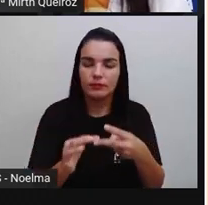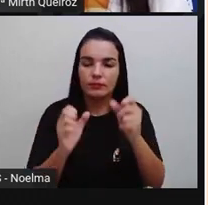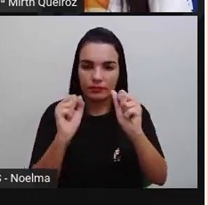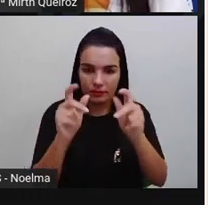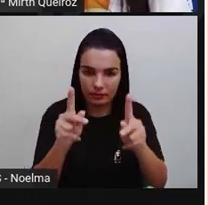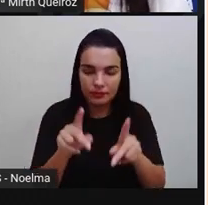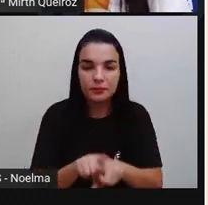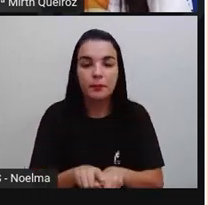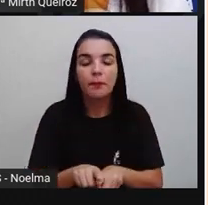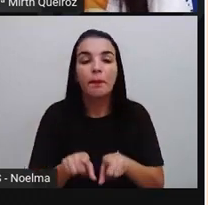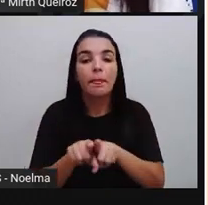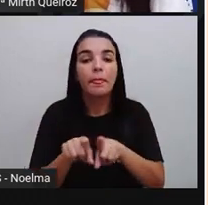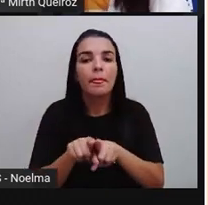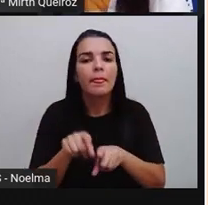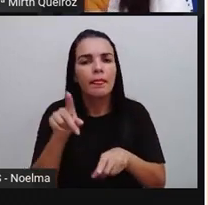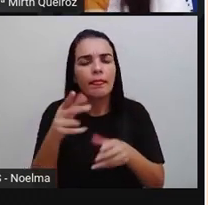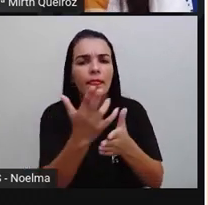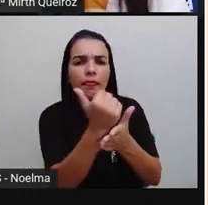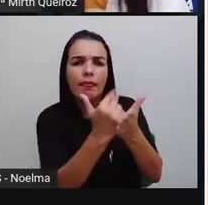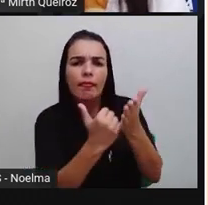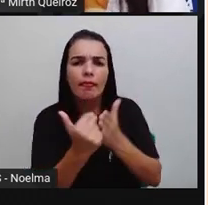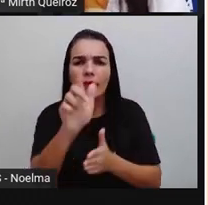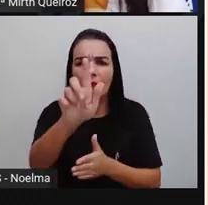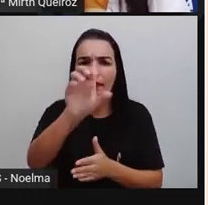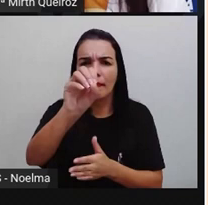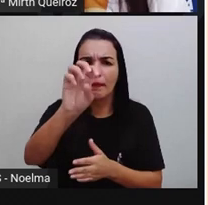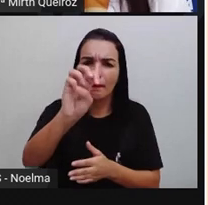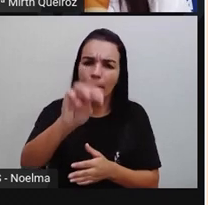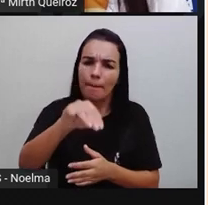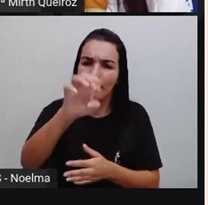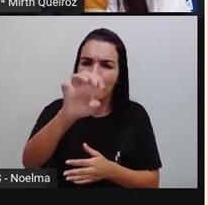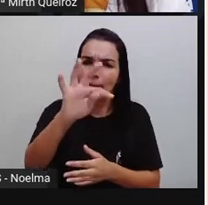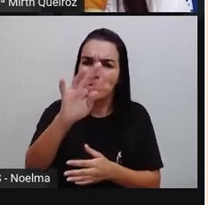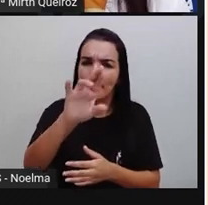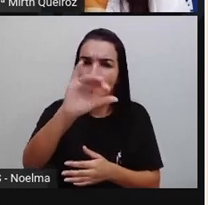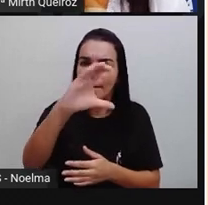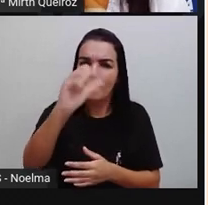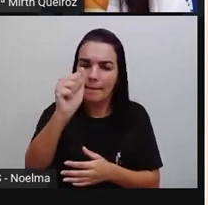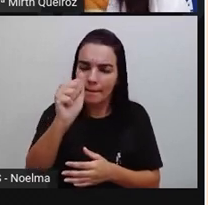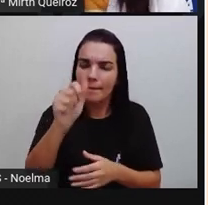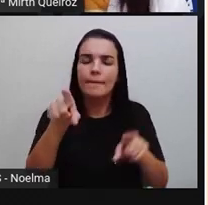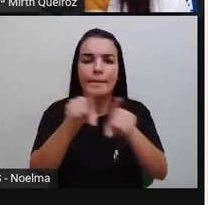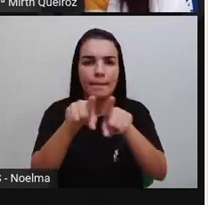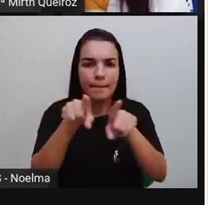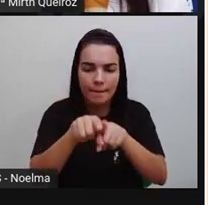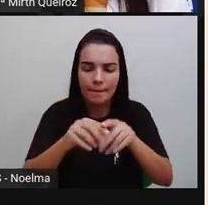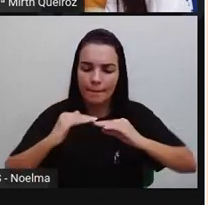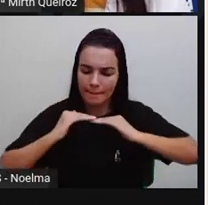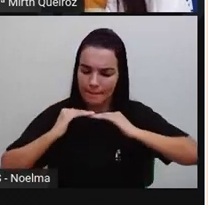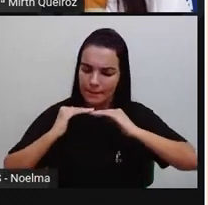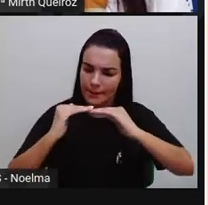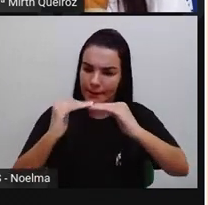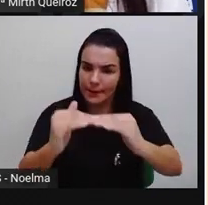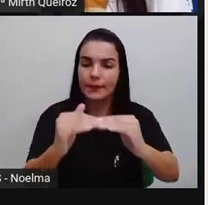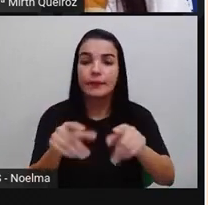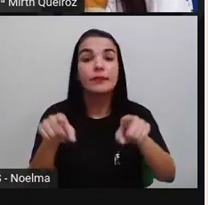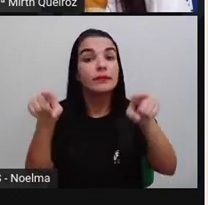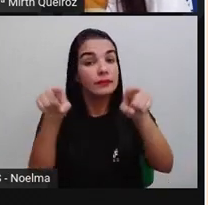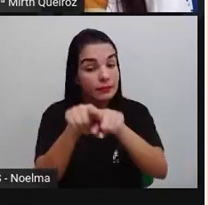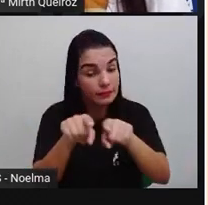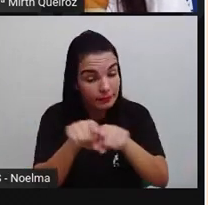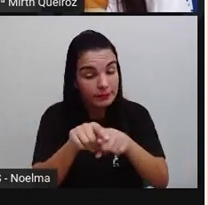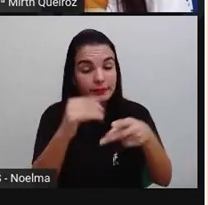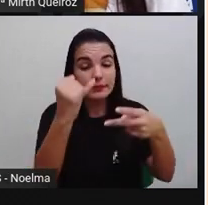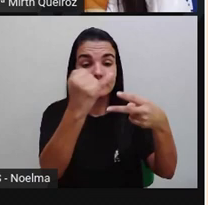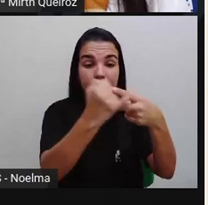Pró, é uma forma geométrica? Também é uma forma geométrica. É uma figura plana? É uma figura plana. E é também um